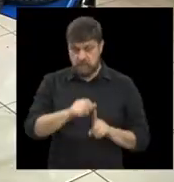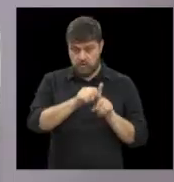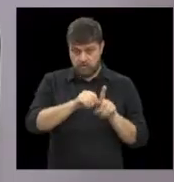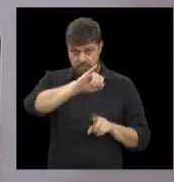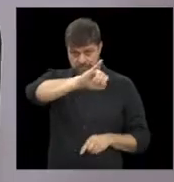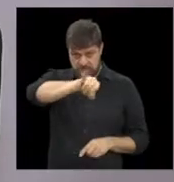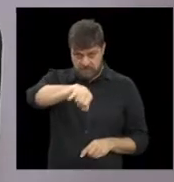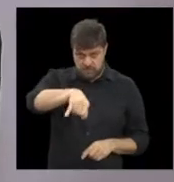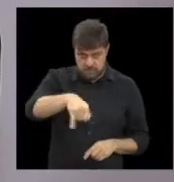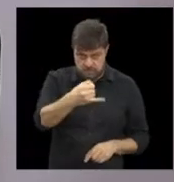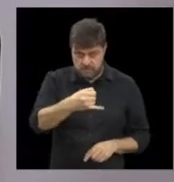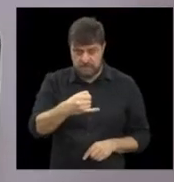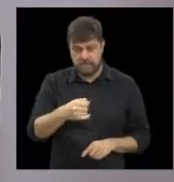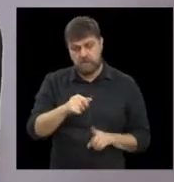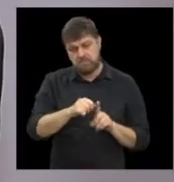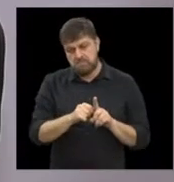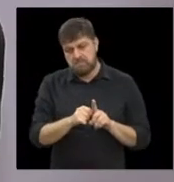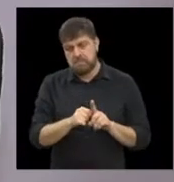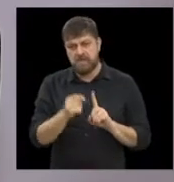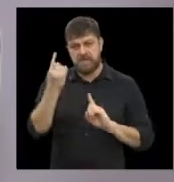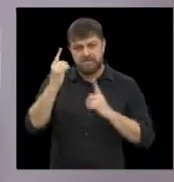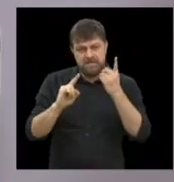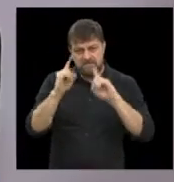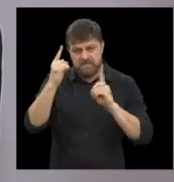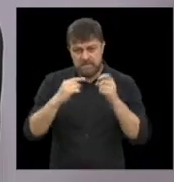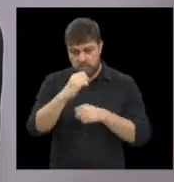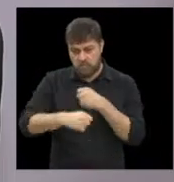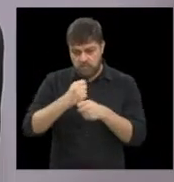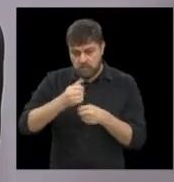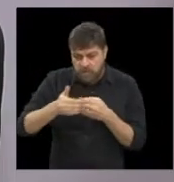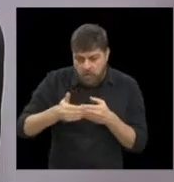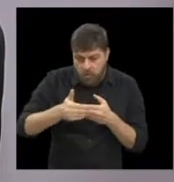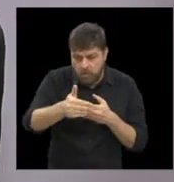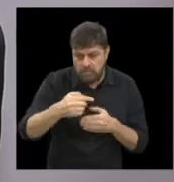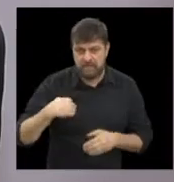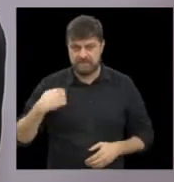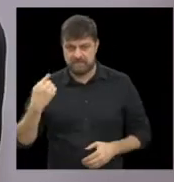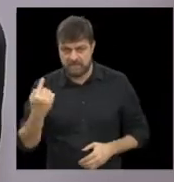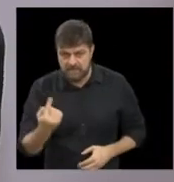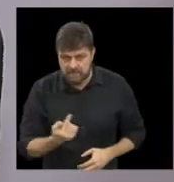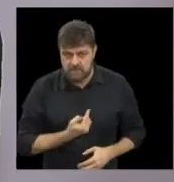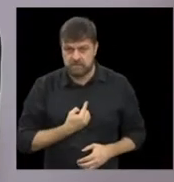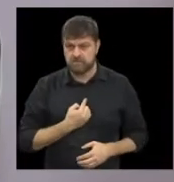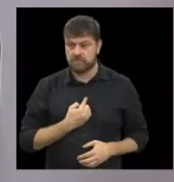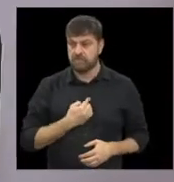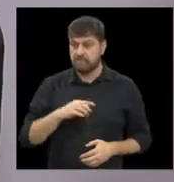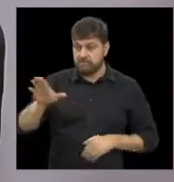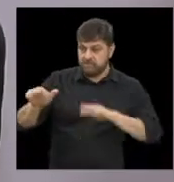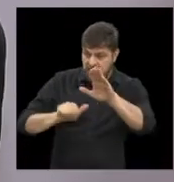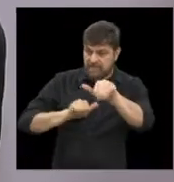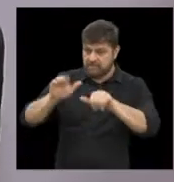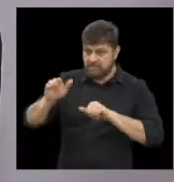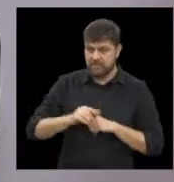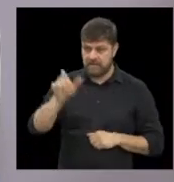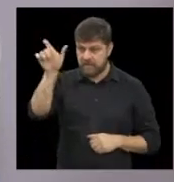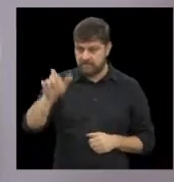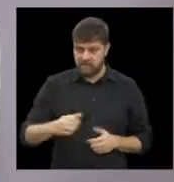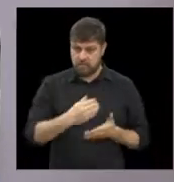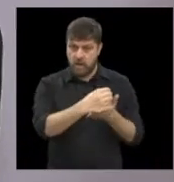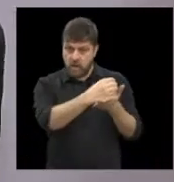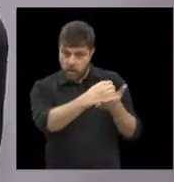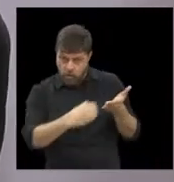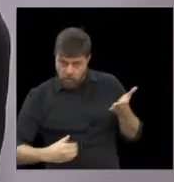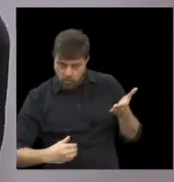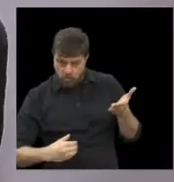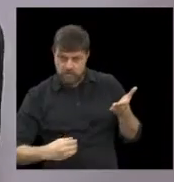janeiro, né, janeiro, fevereiro, é o início do ano, onde a gente começa a acolher as pessoas interessadas, elas enviam o currículo,